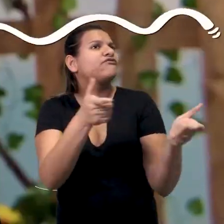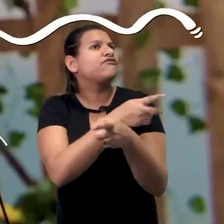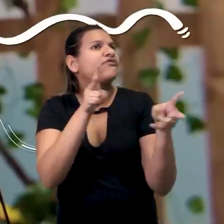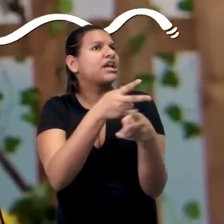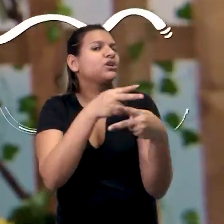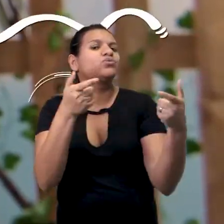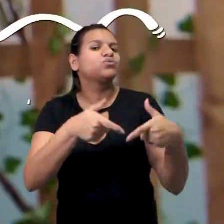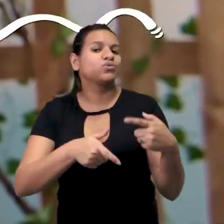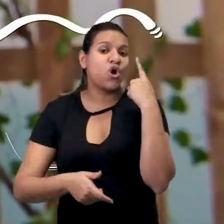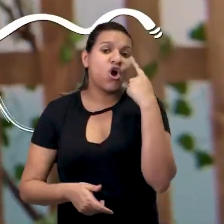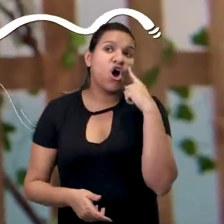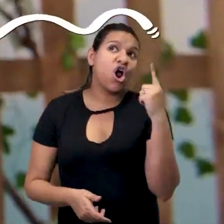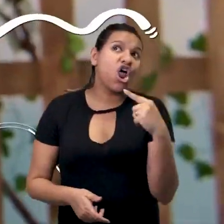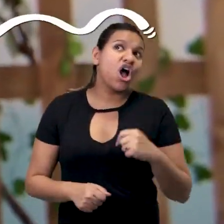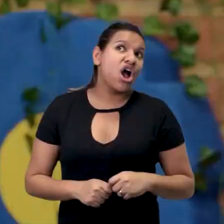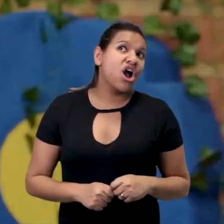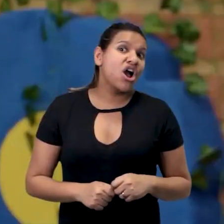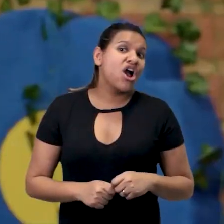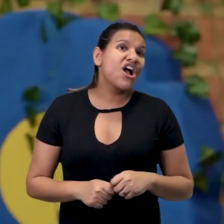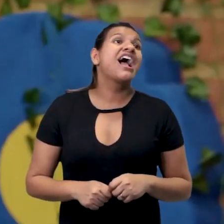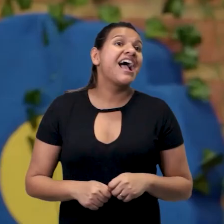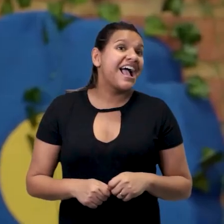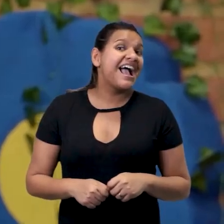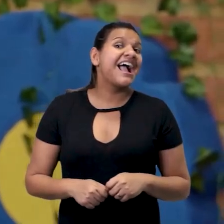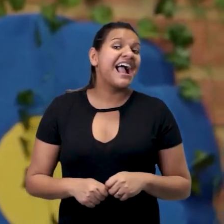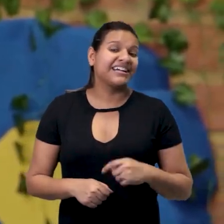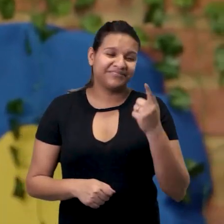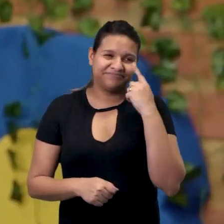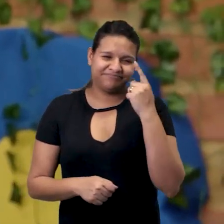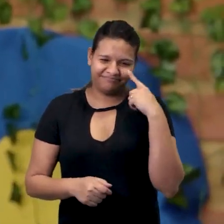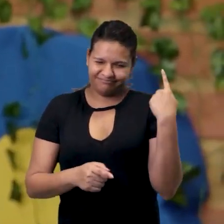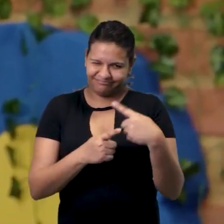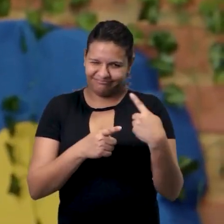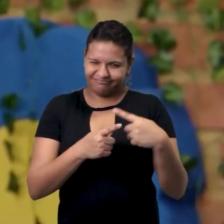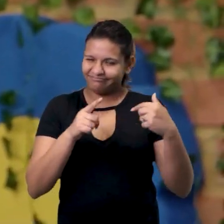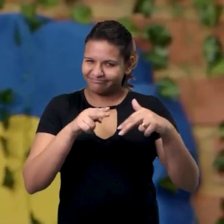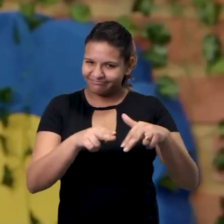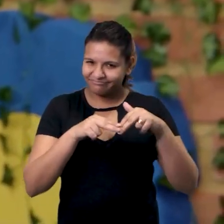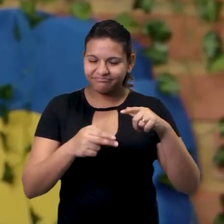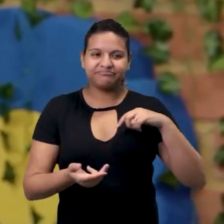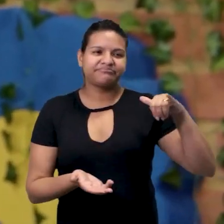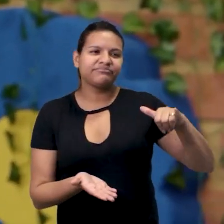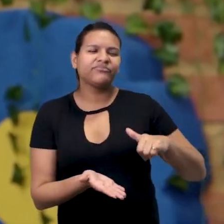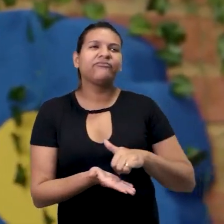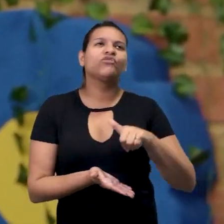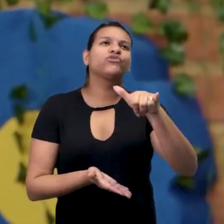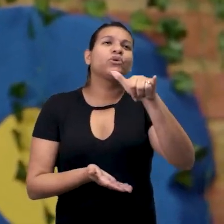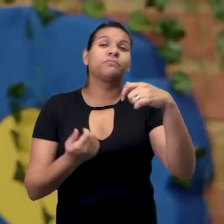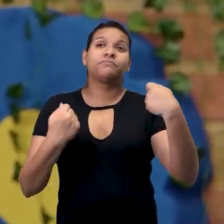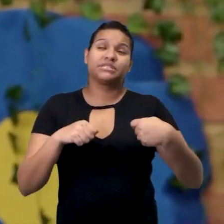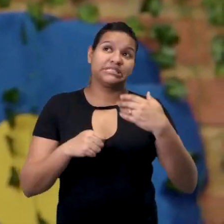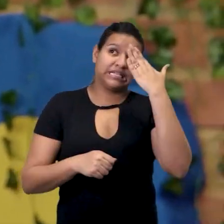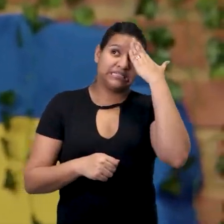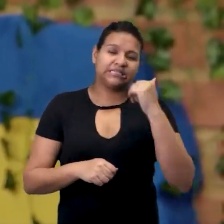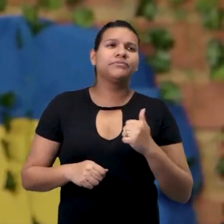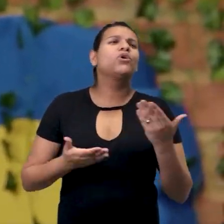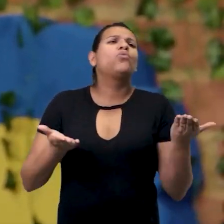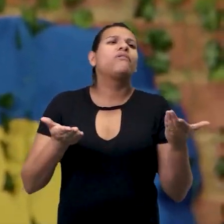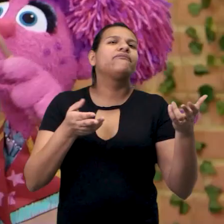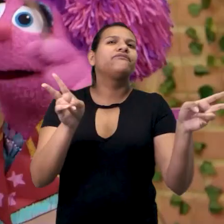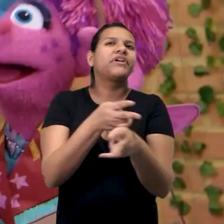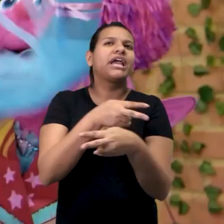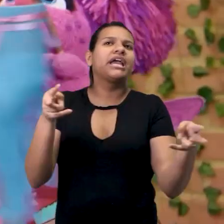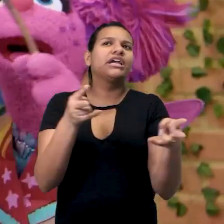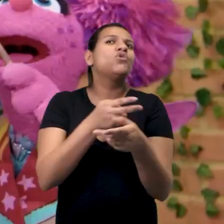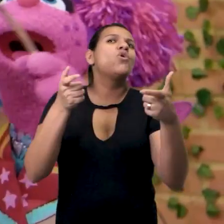Uma seta branca aponta pra esquerda. Ah! Os pilotos precisam saber qual é a direção do vento quando estão voando!